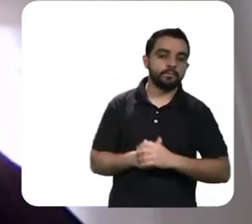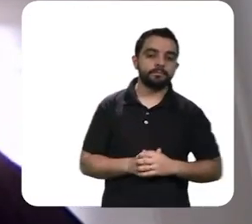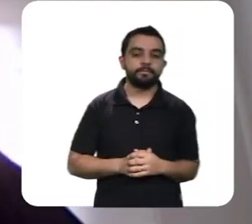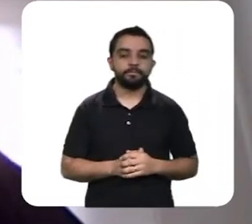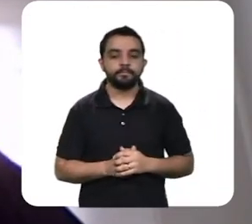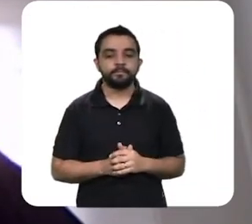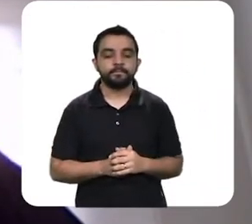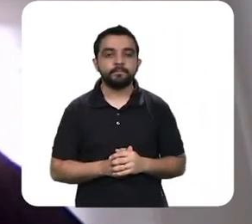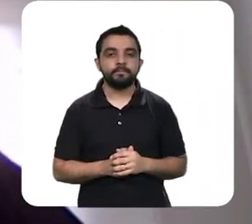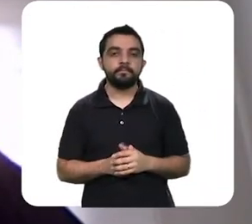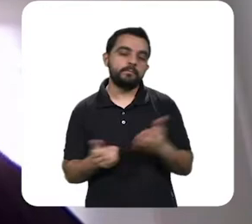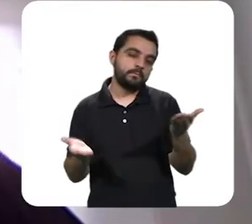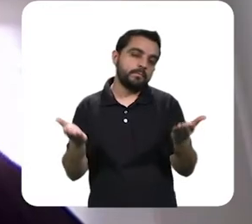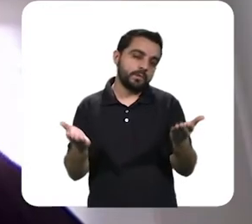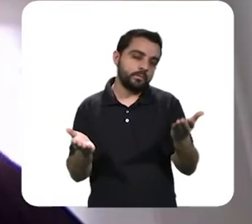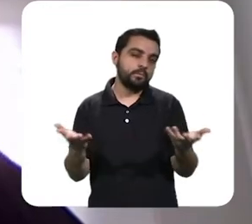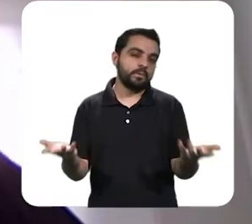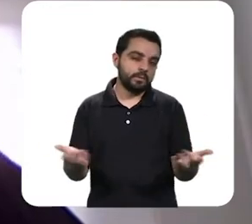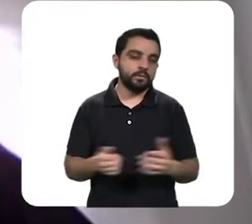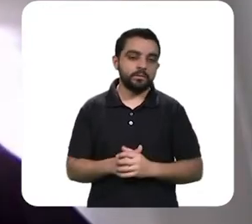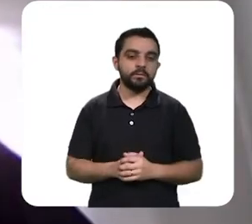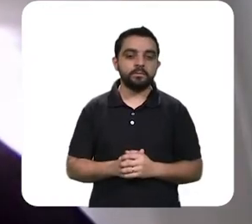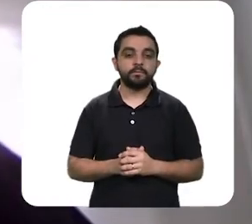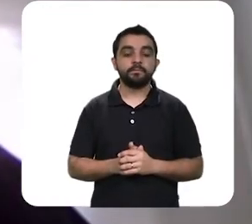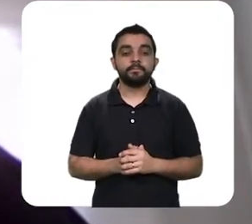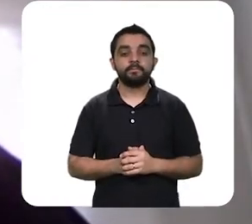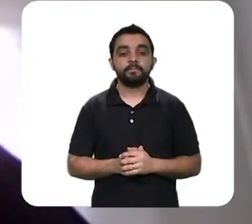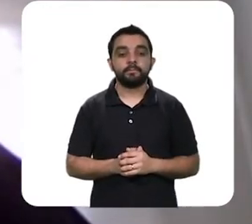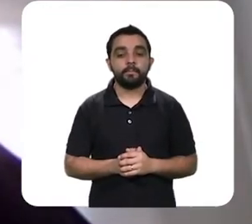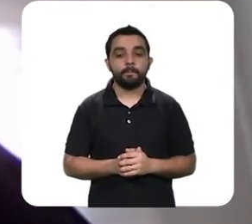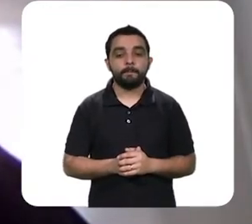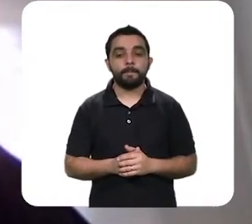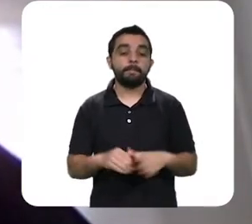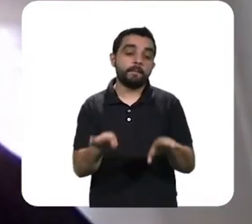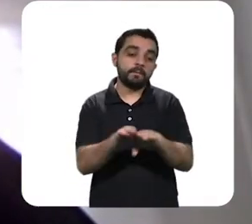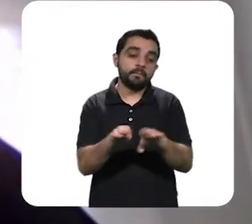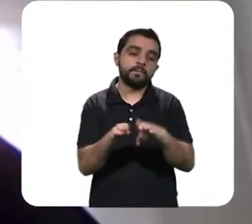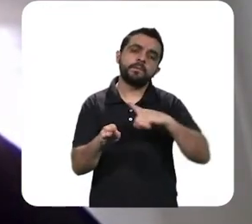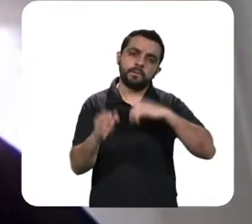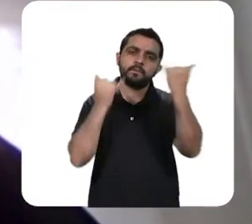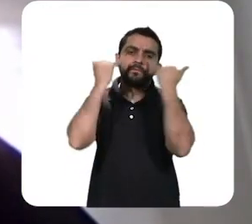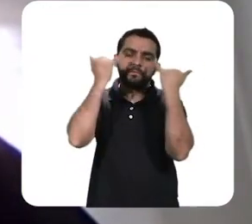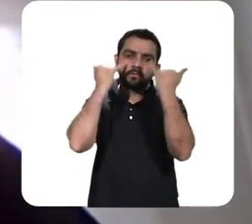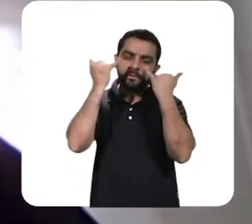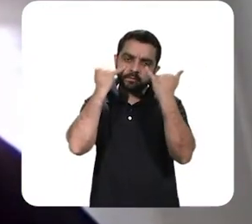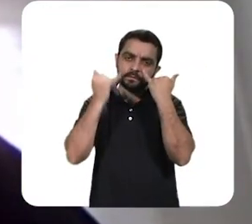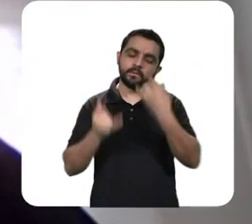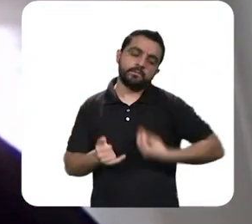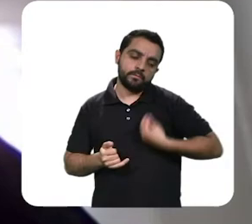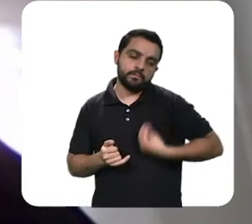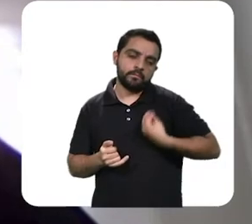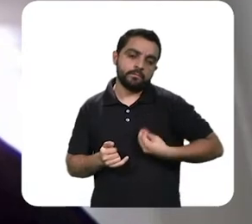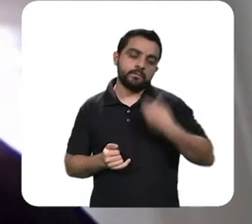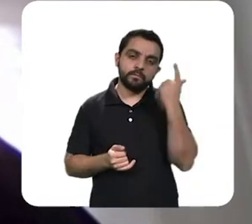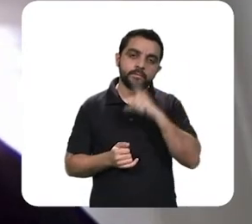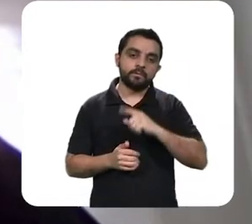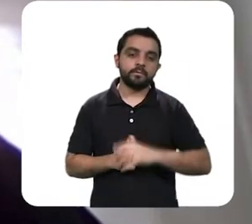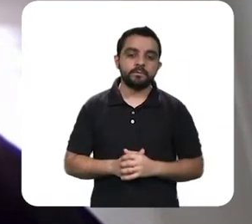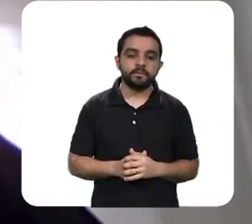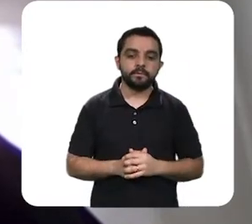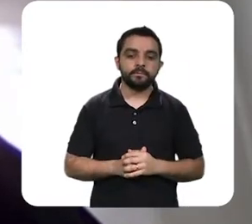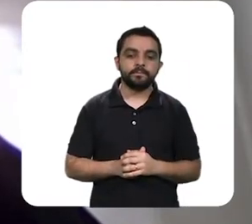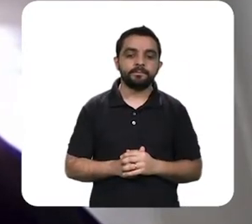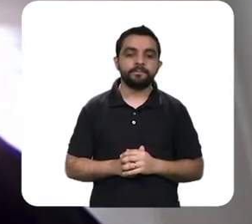nesse tipo de avaliação e a gente tem informações disponíveis para isso